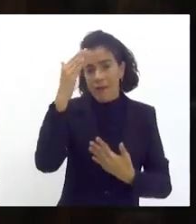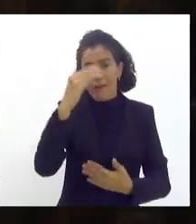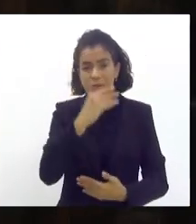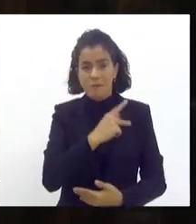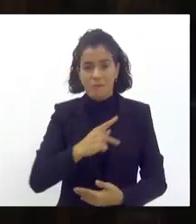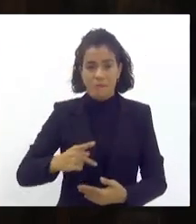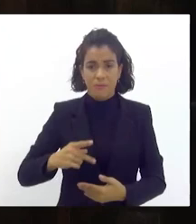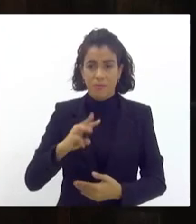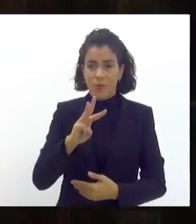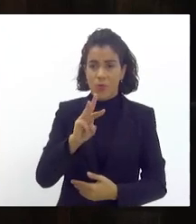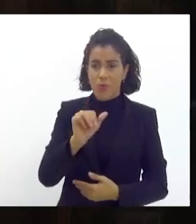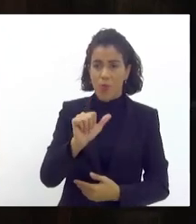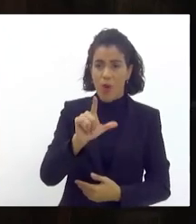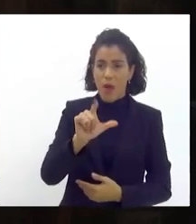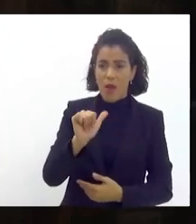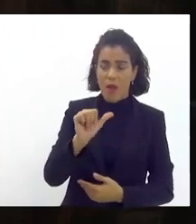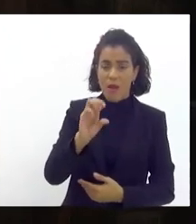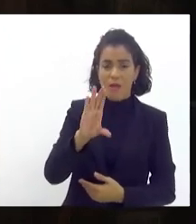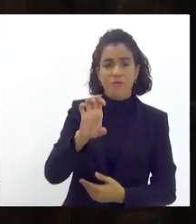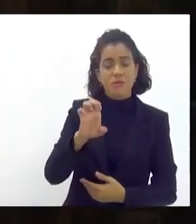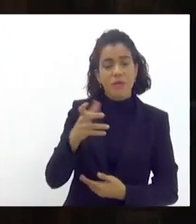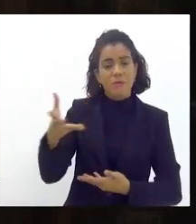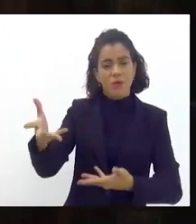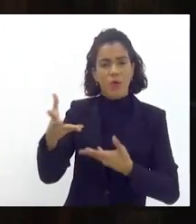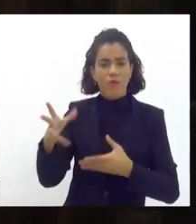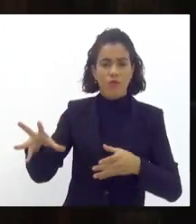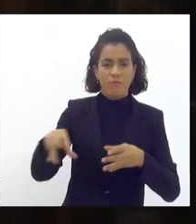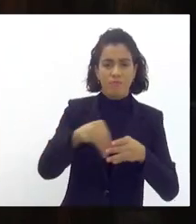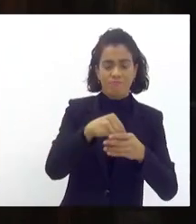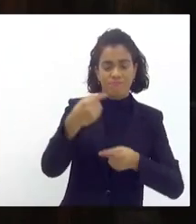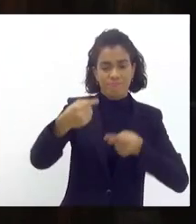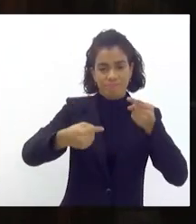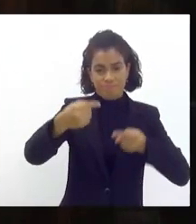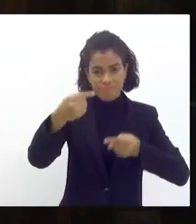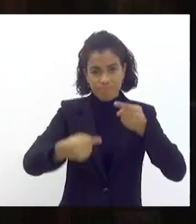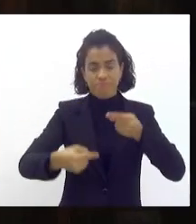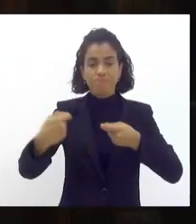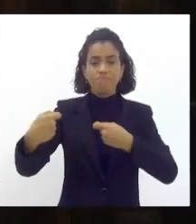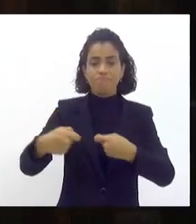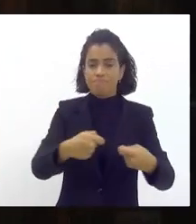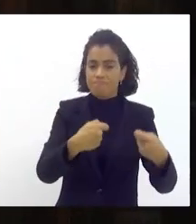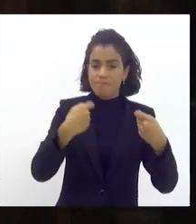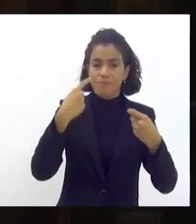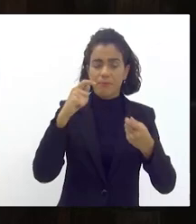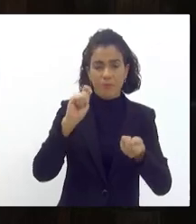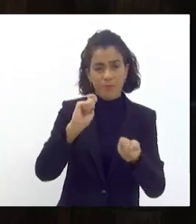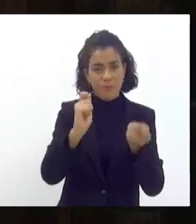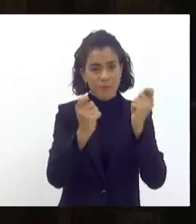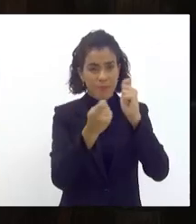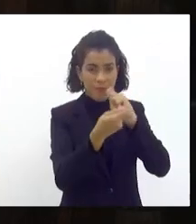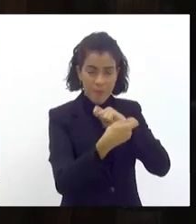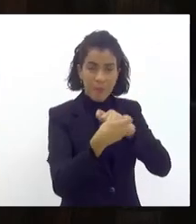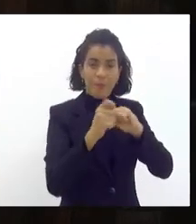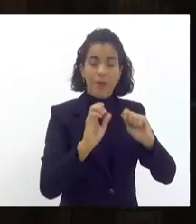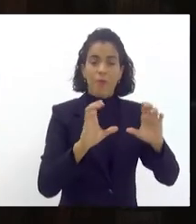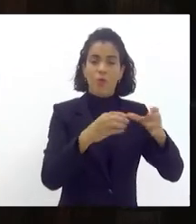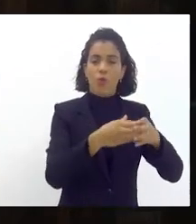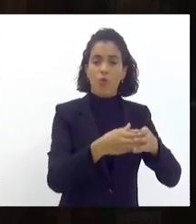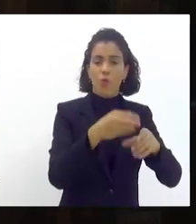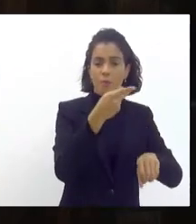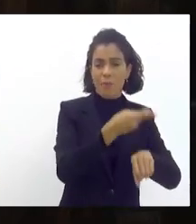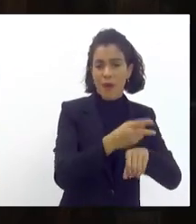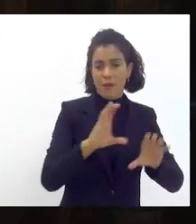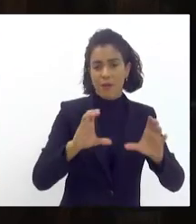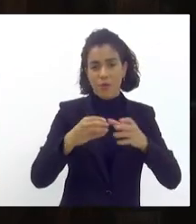fez essa ressalva e trouxe para dentro dessa discussão a necessidade desse olhar para a série prata para a série bronze e para as escolas de